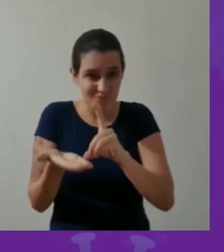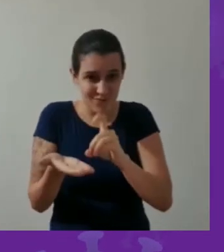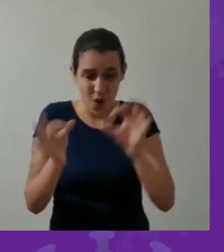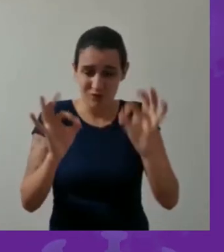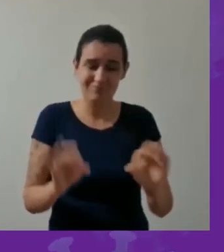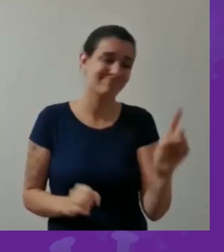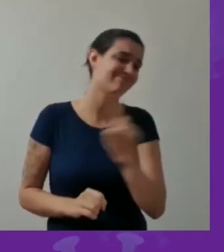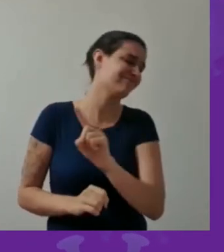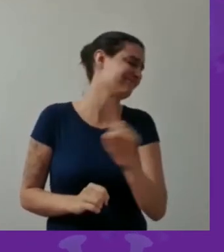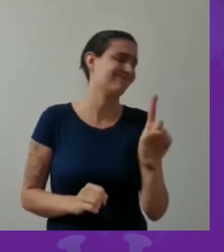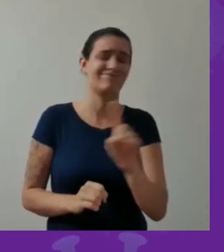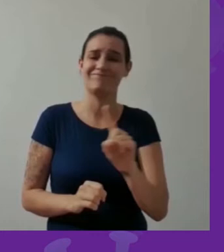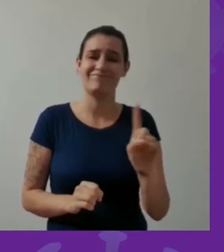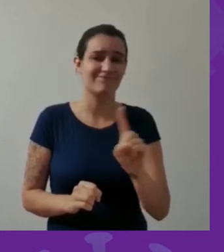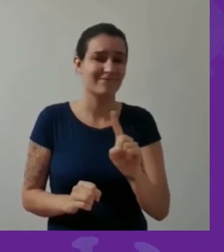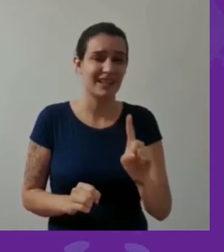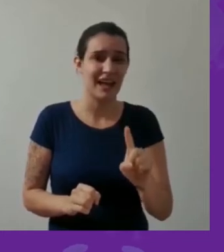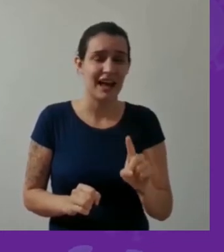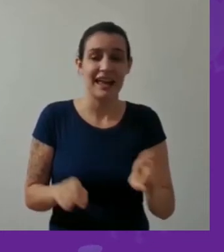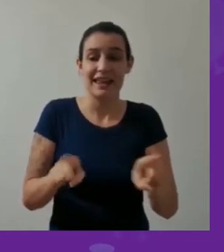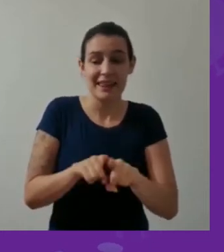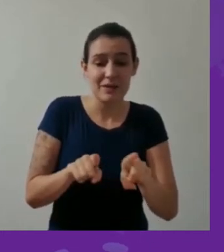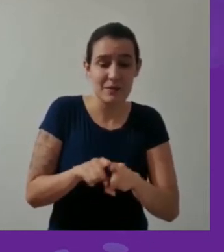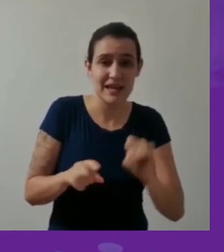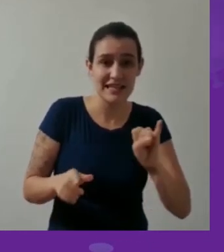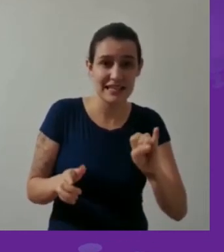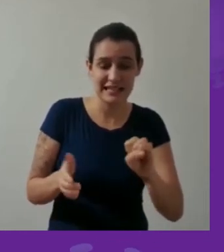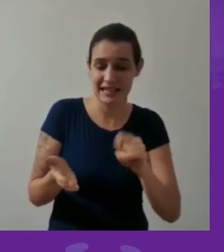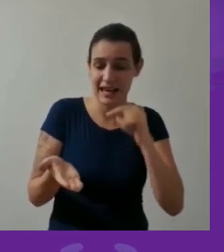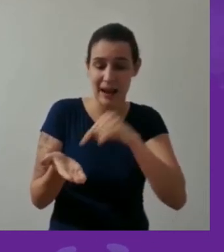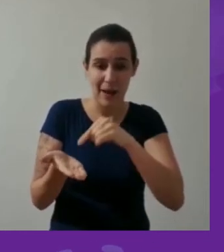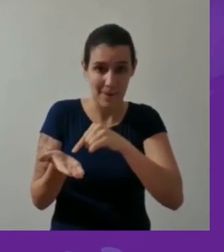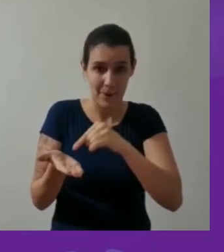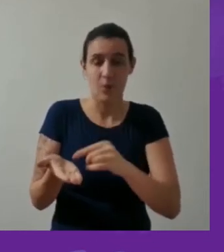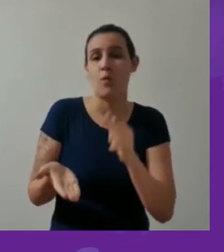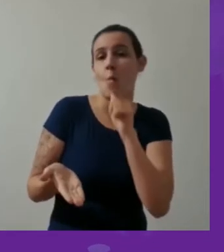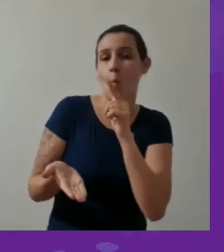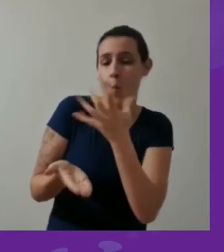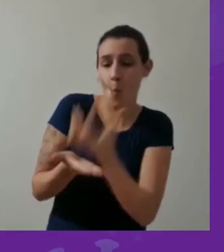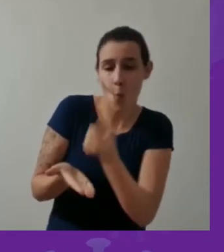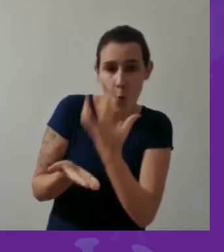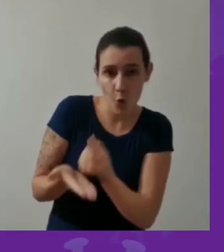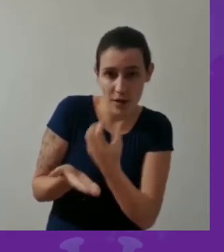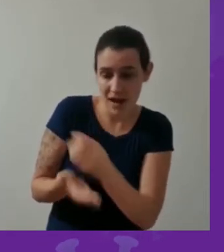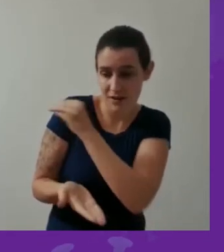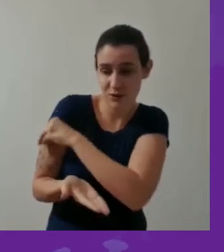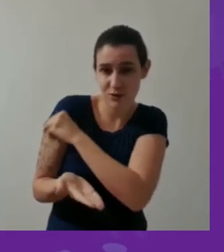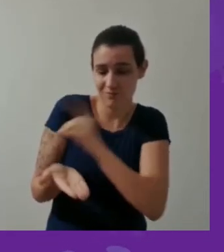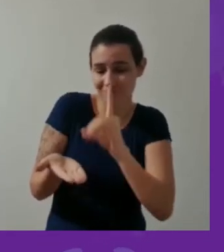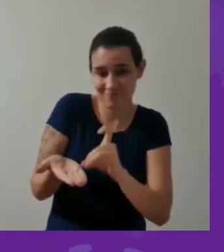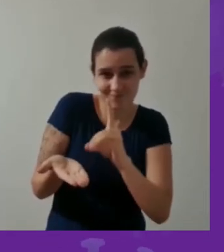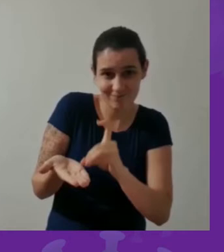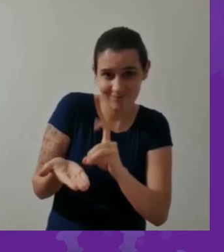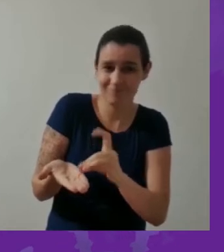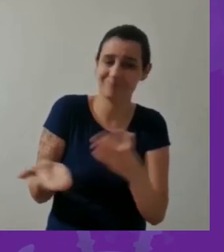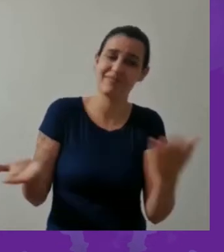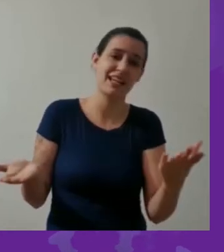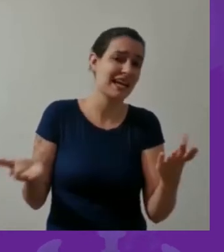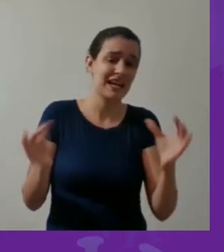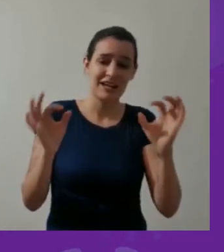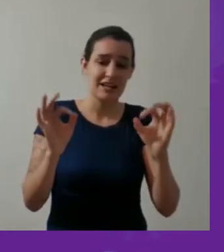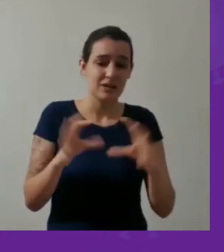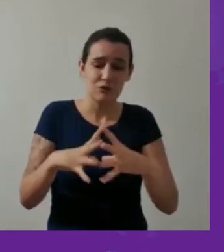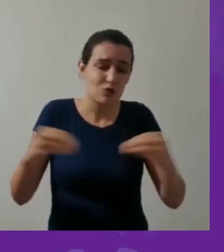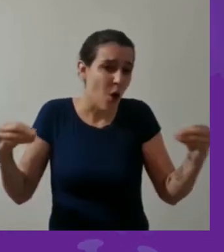não funciona nesses casos. E se a mão tiver molhada também, colocar o álcool gel, ele também